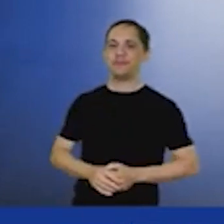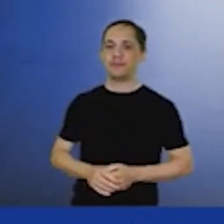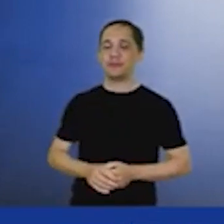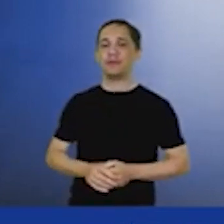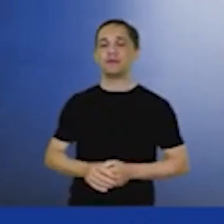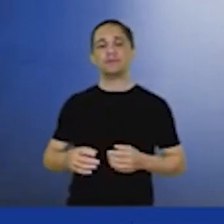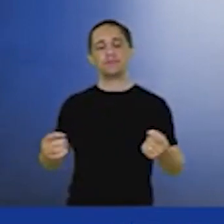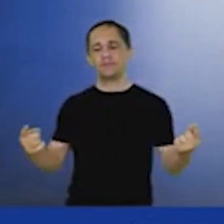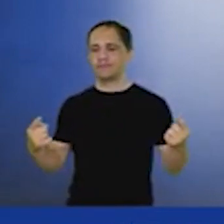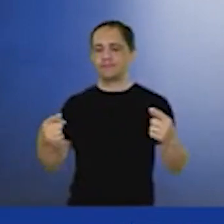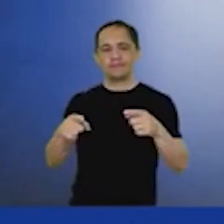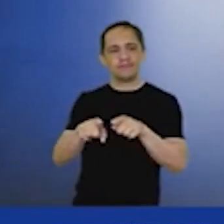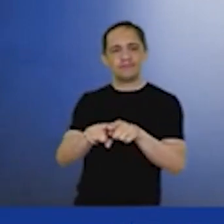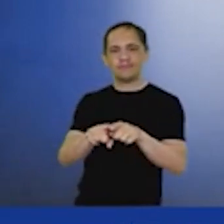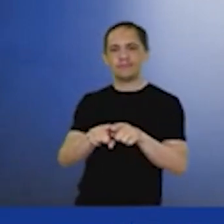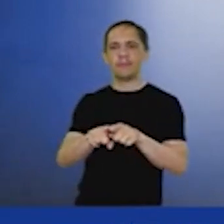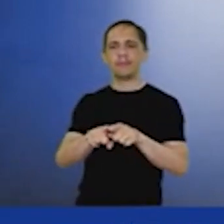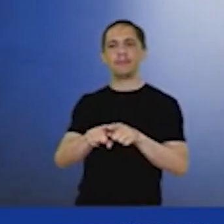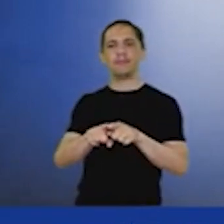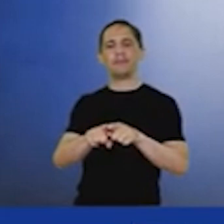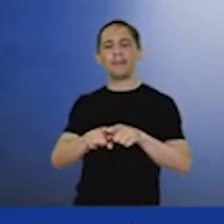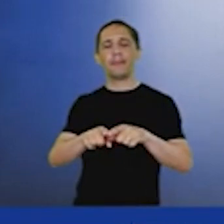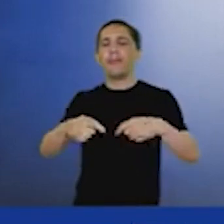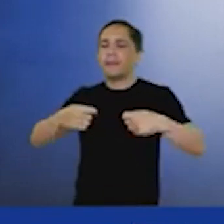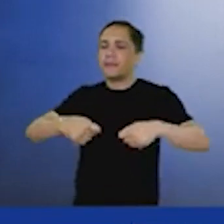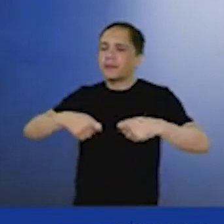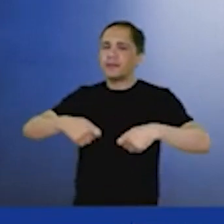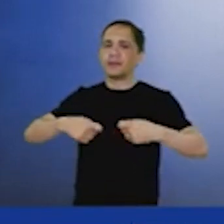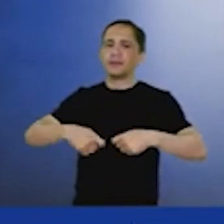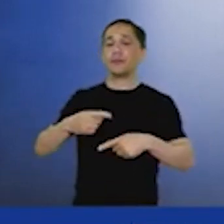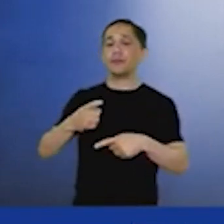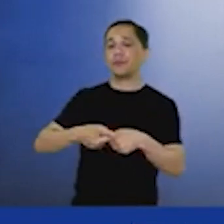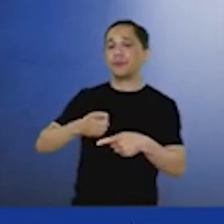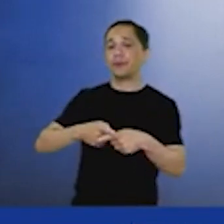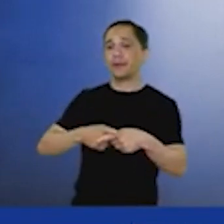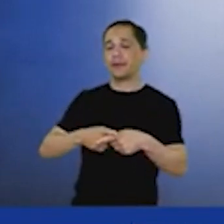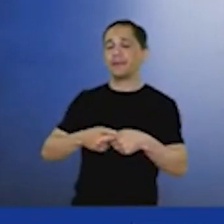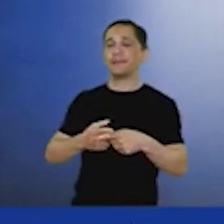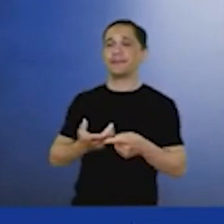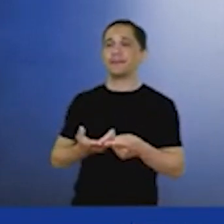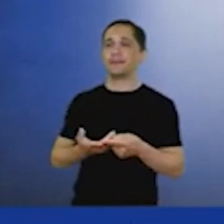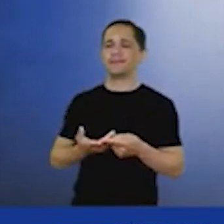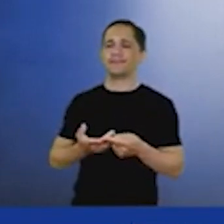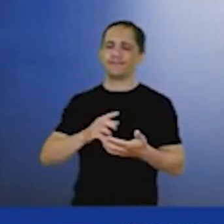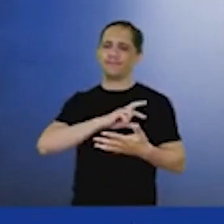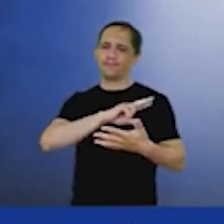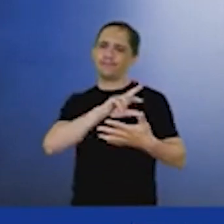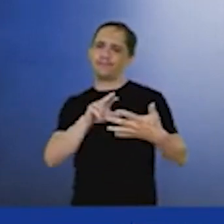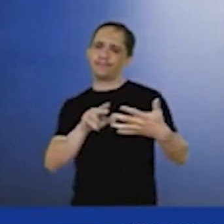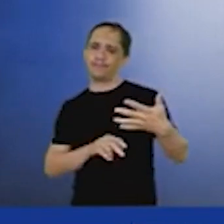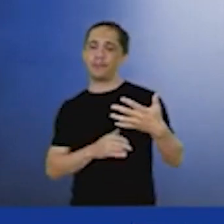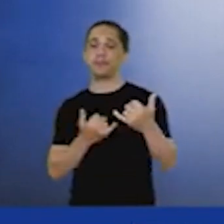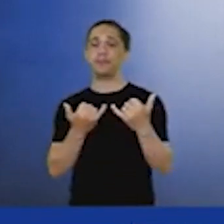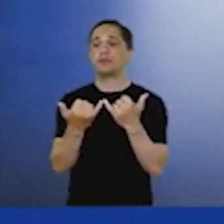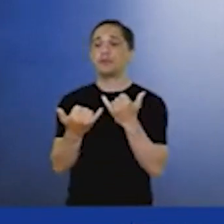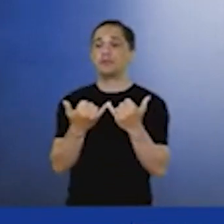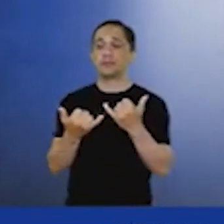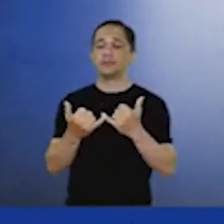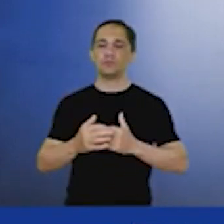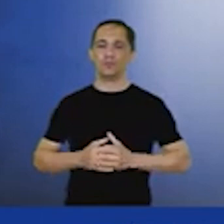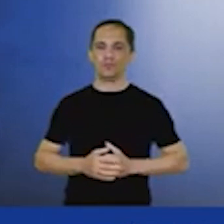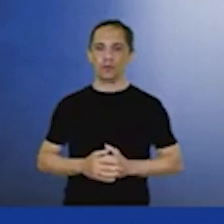acontecer por muitos motivos para a gente por exemplo no futuro não